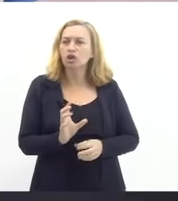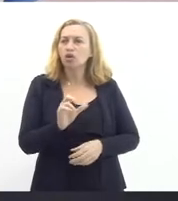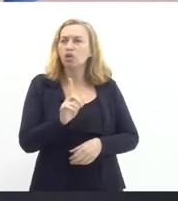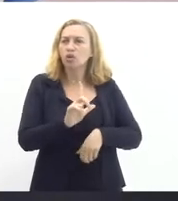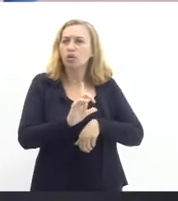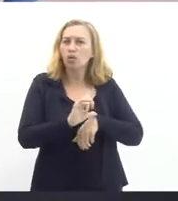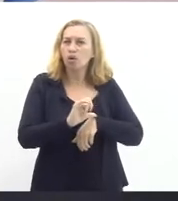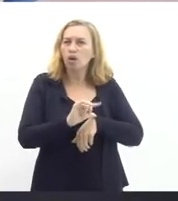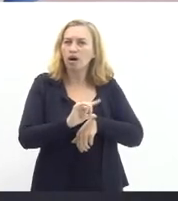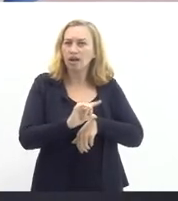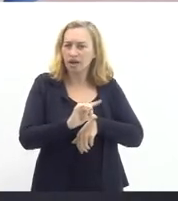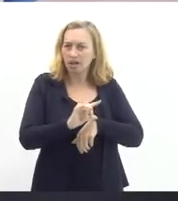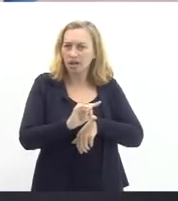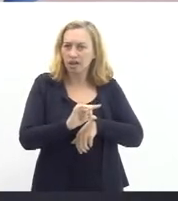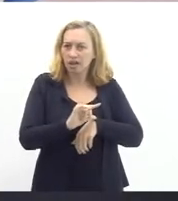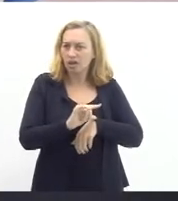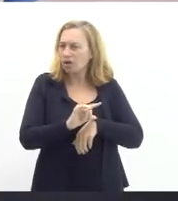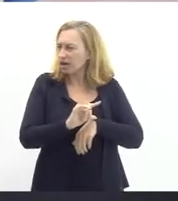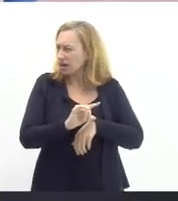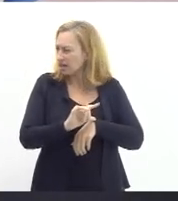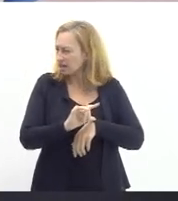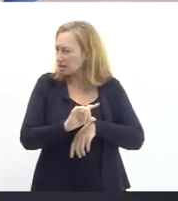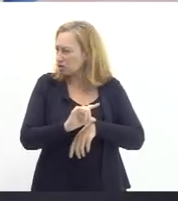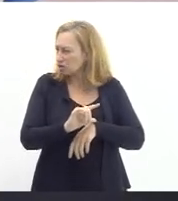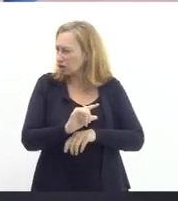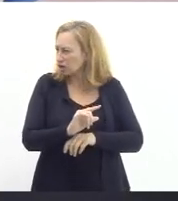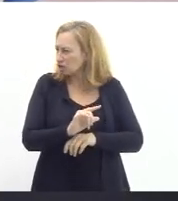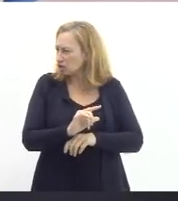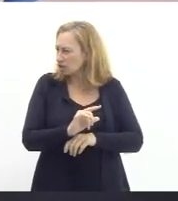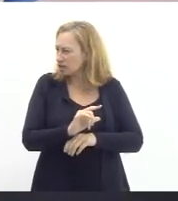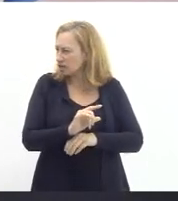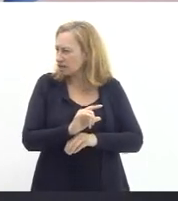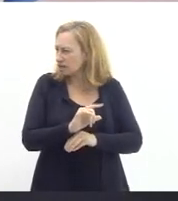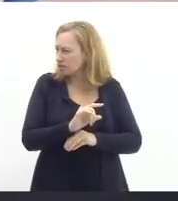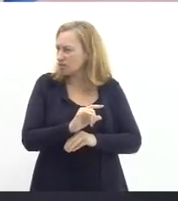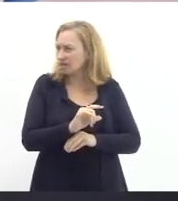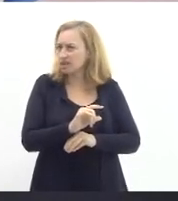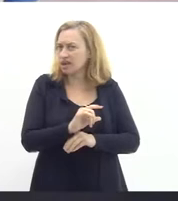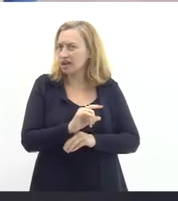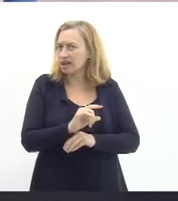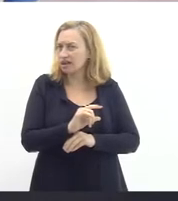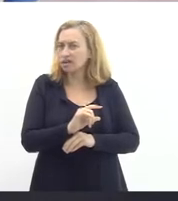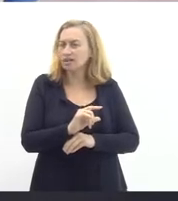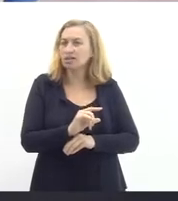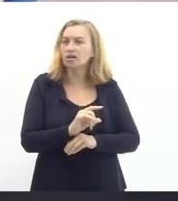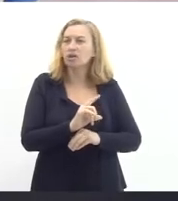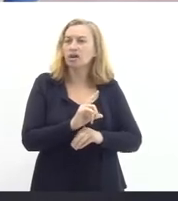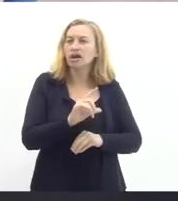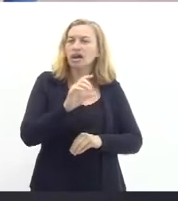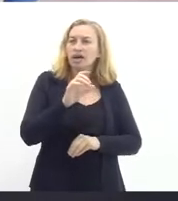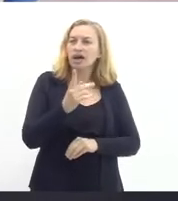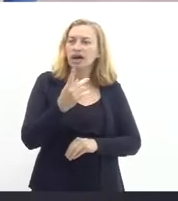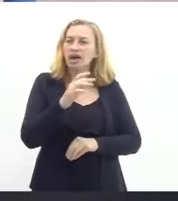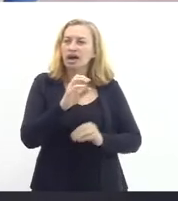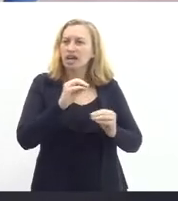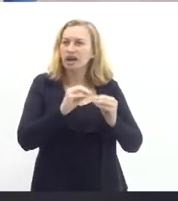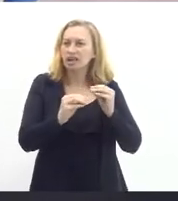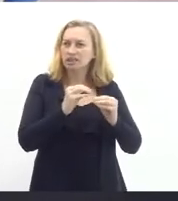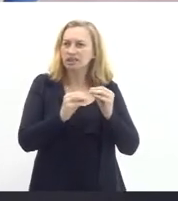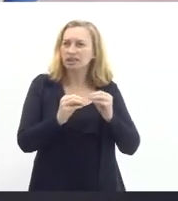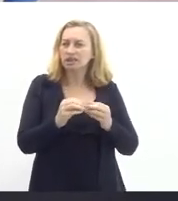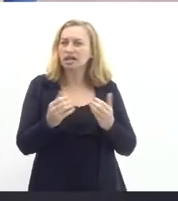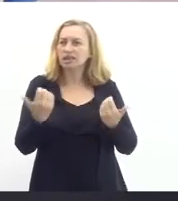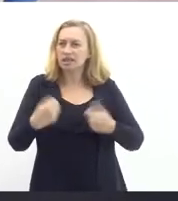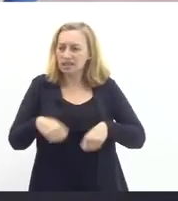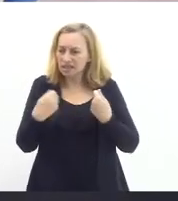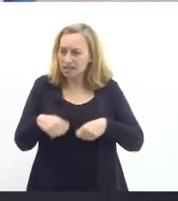Os profissionais que já estão vinculados aumentam a sua carga horária para sanar essas carências. Só